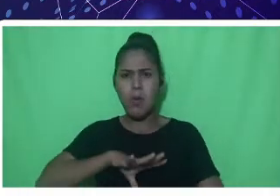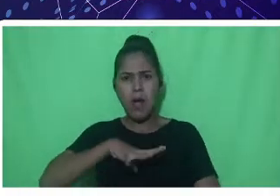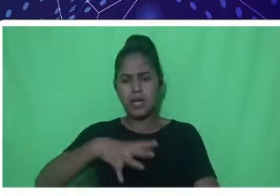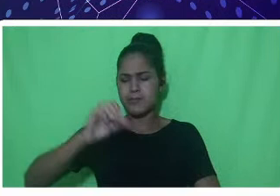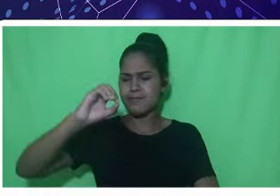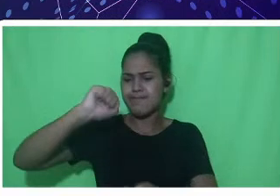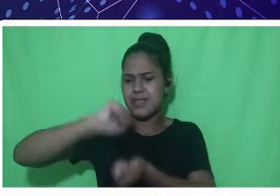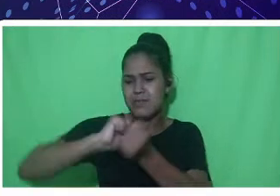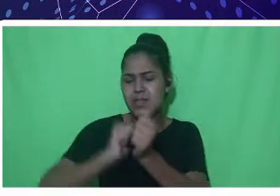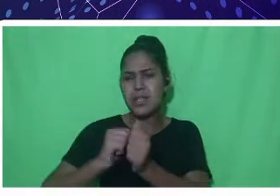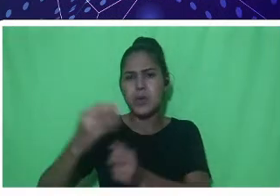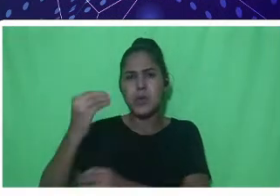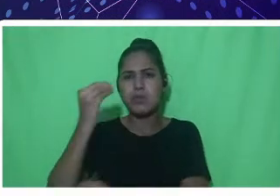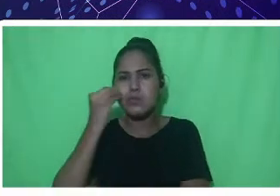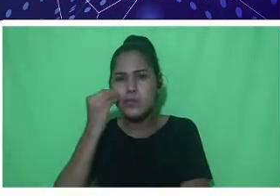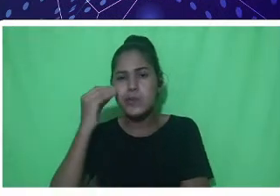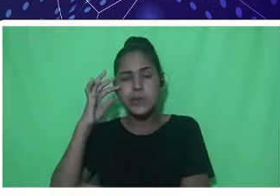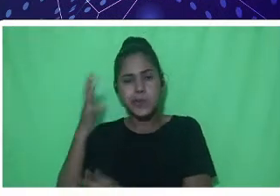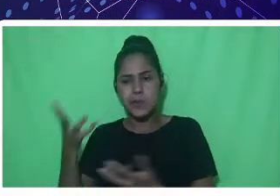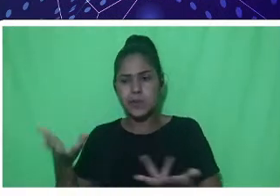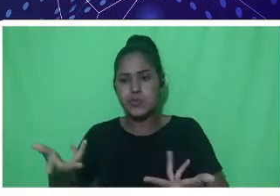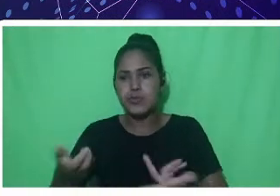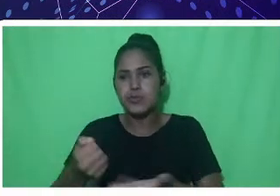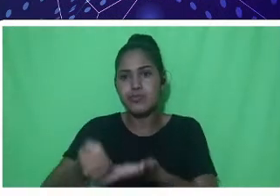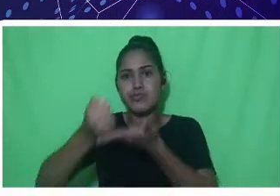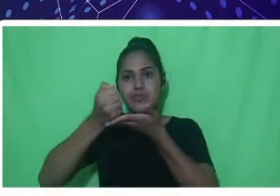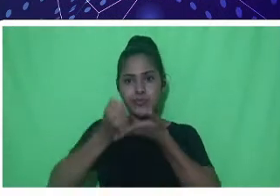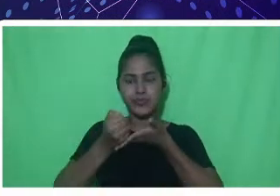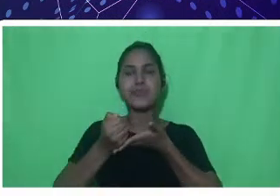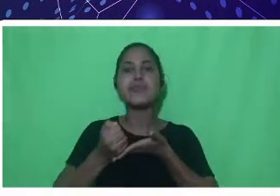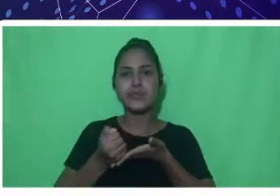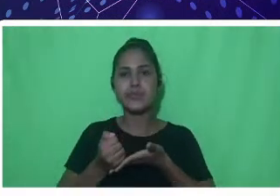poder nos apresentar o conteúdo necessário.